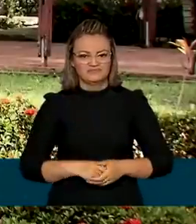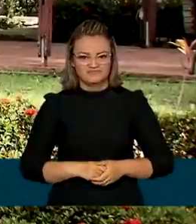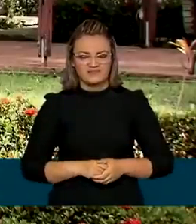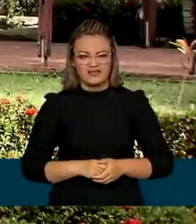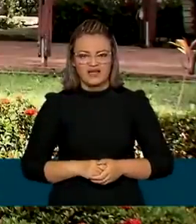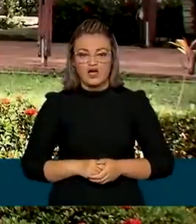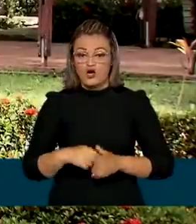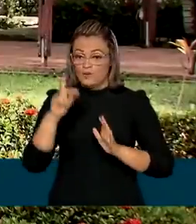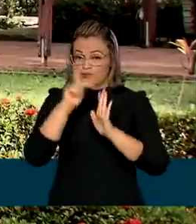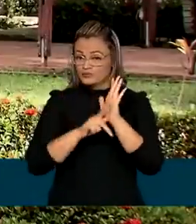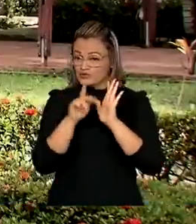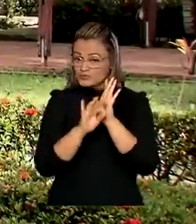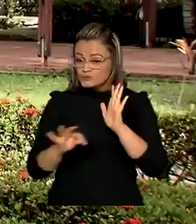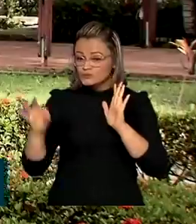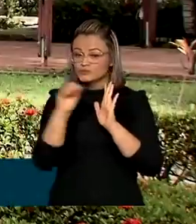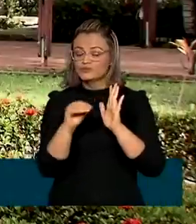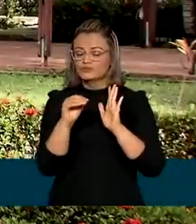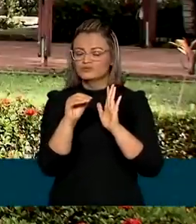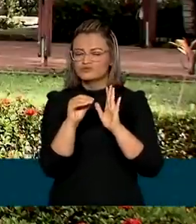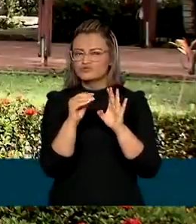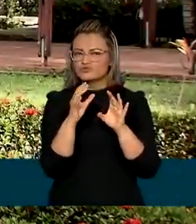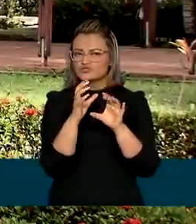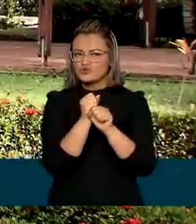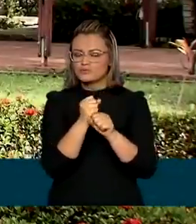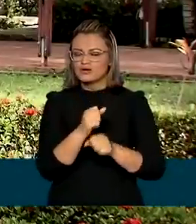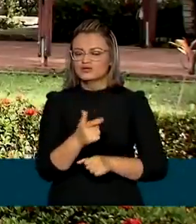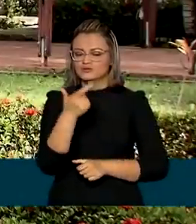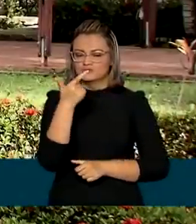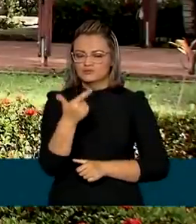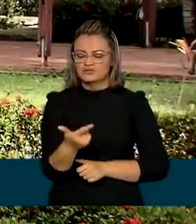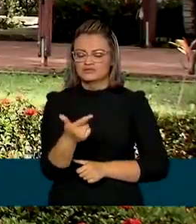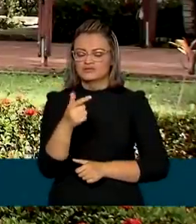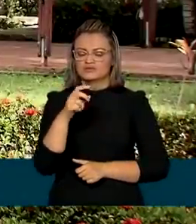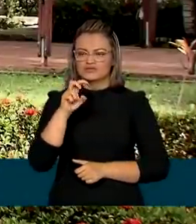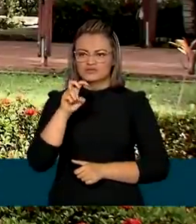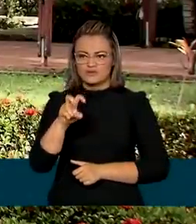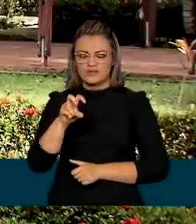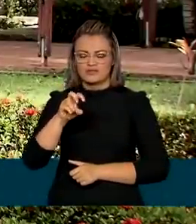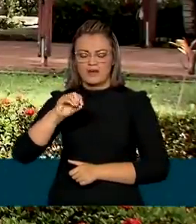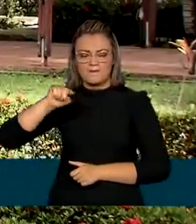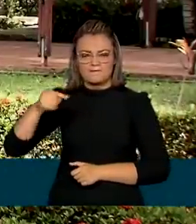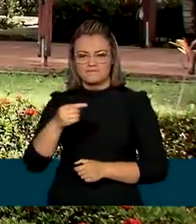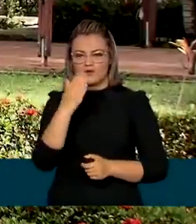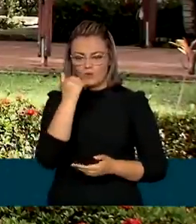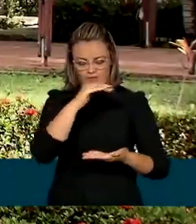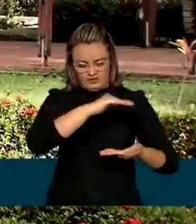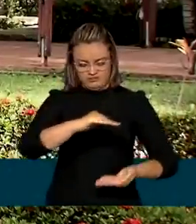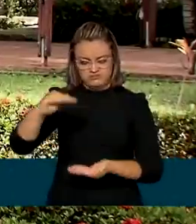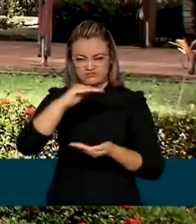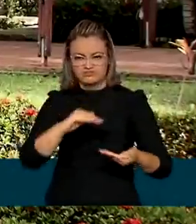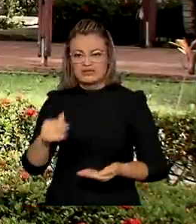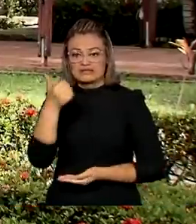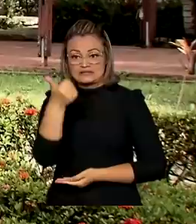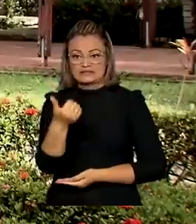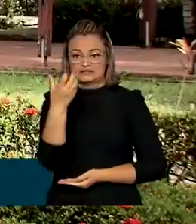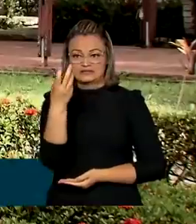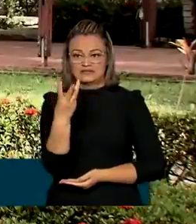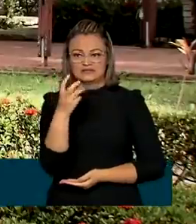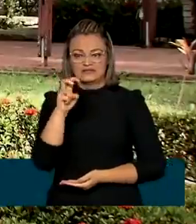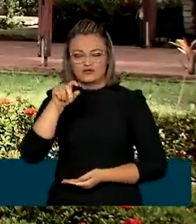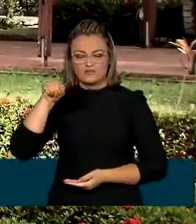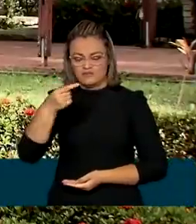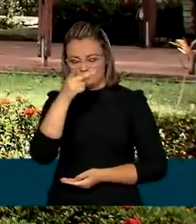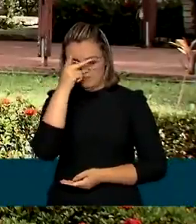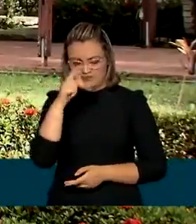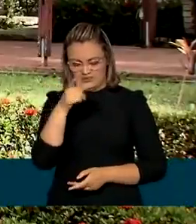Todo o projeto, ele totaliza 255 mil cestas básicas, para ser entregue para 135 mil pescadores